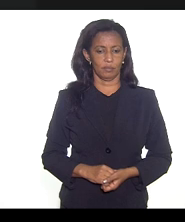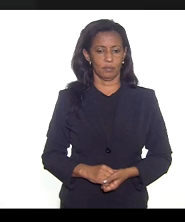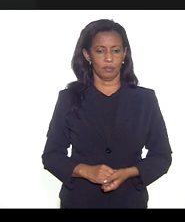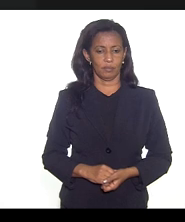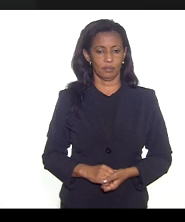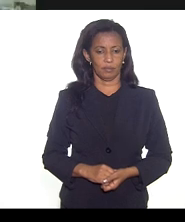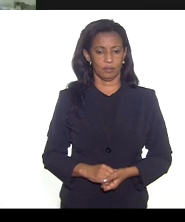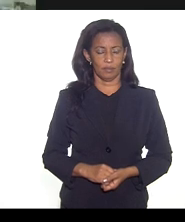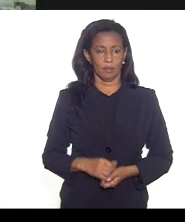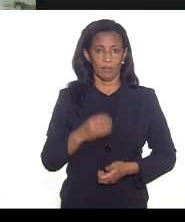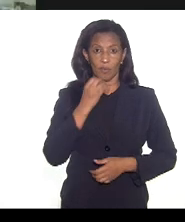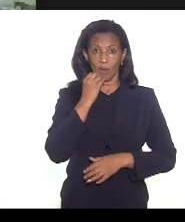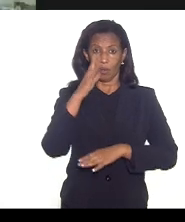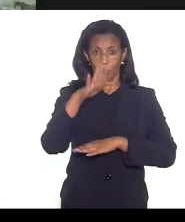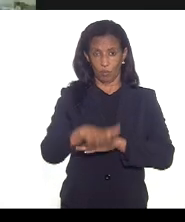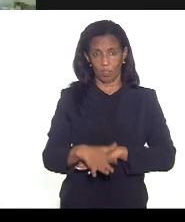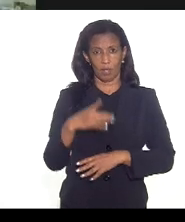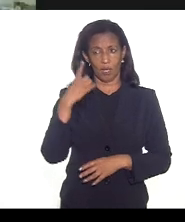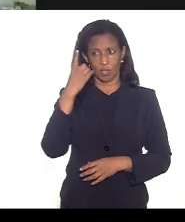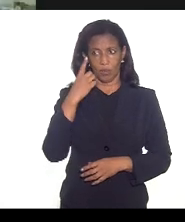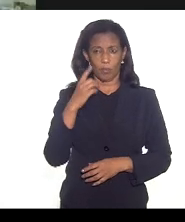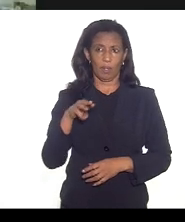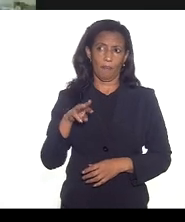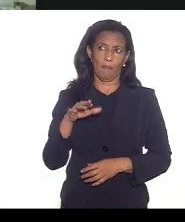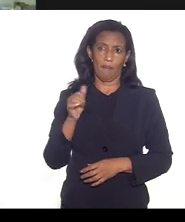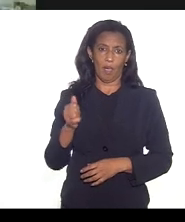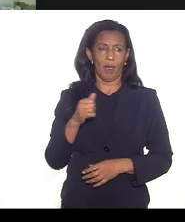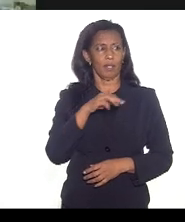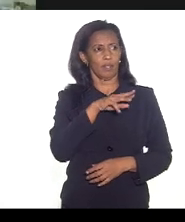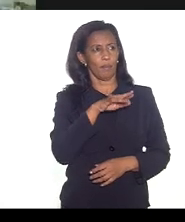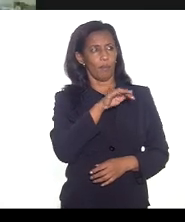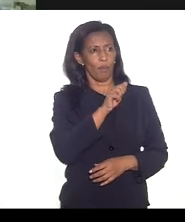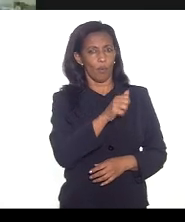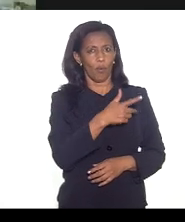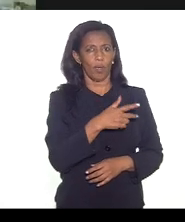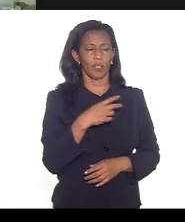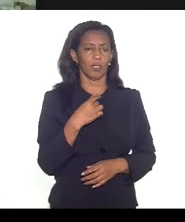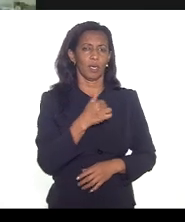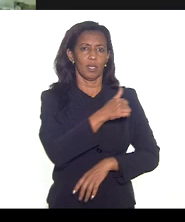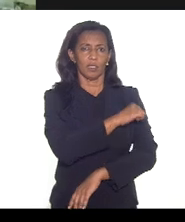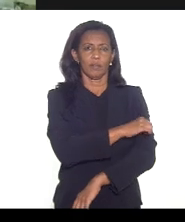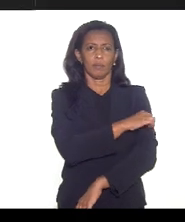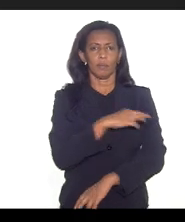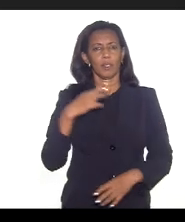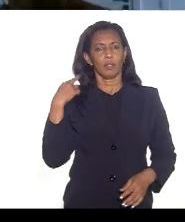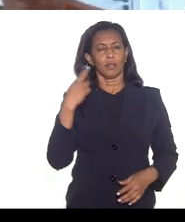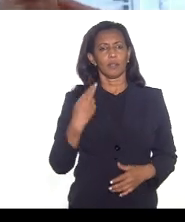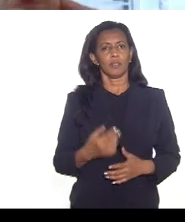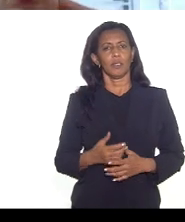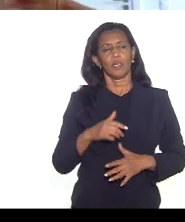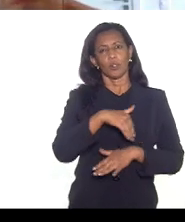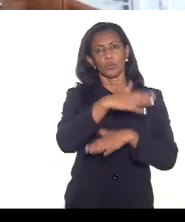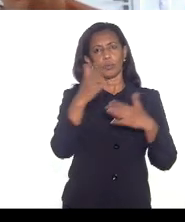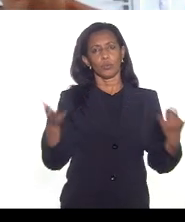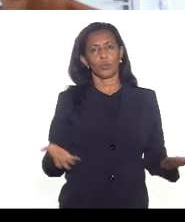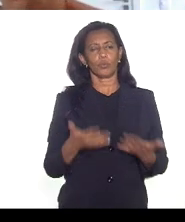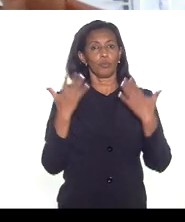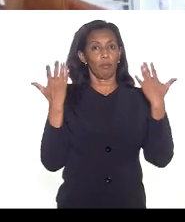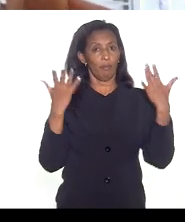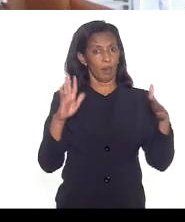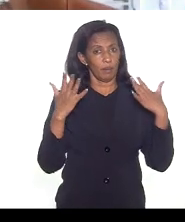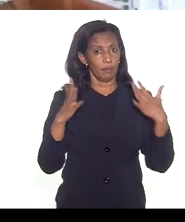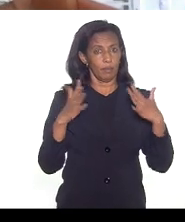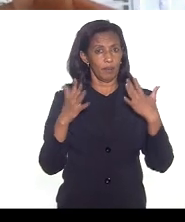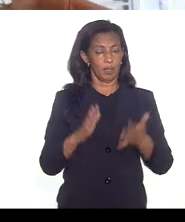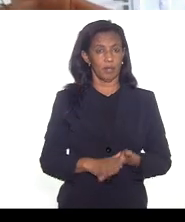boa tarde deputada Marta Rocha deputada Mônica Francisco deputada enfermeira Rejane e demais presentes parabenizando